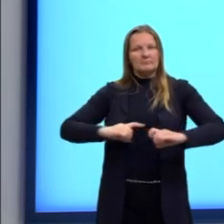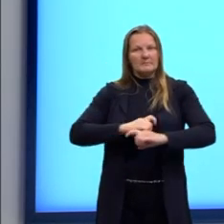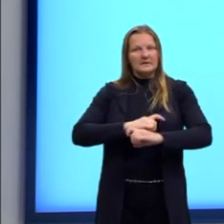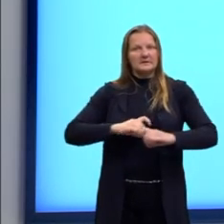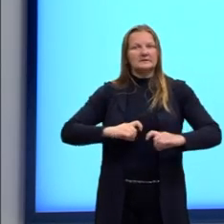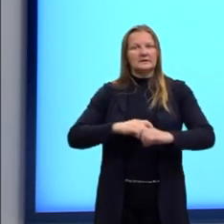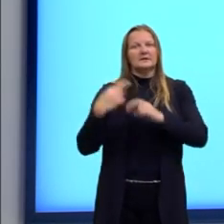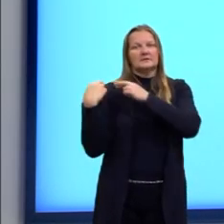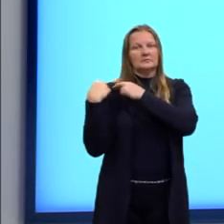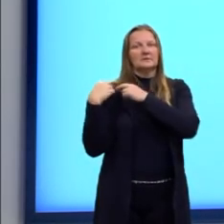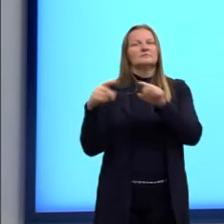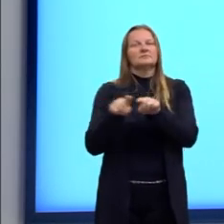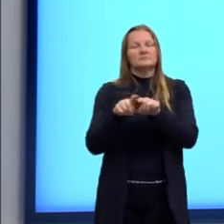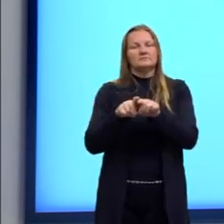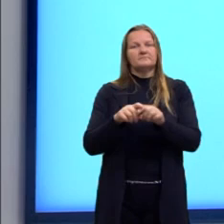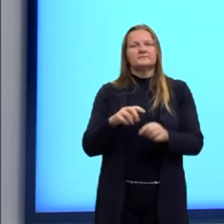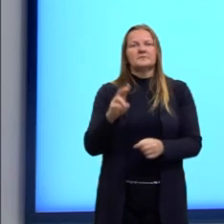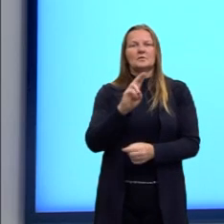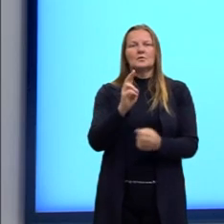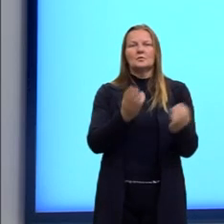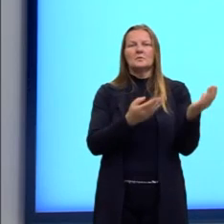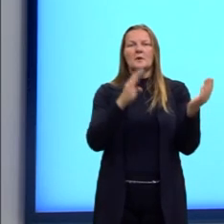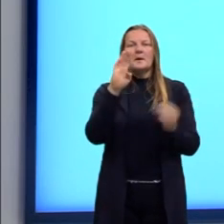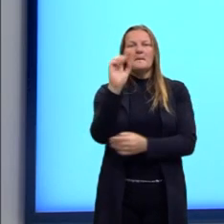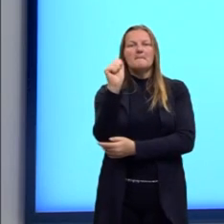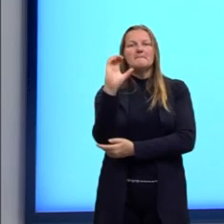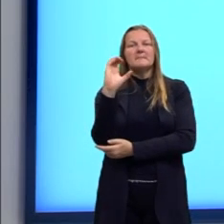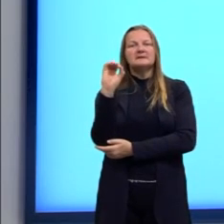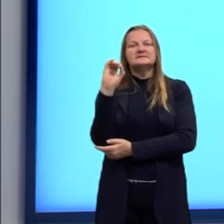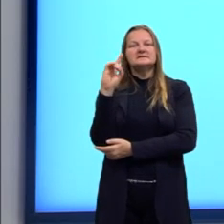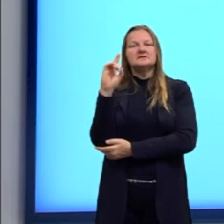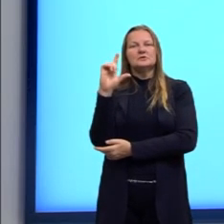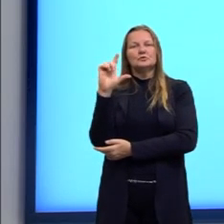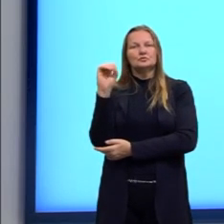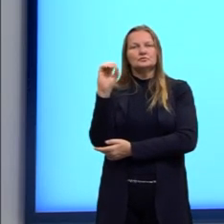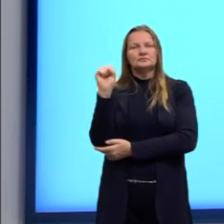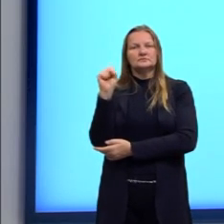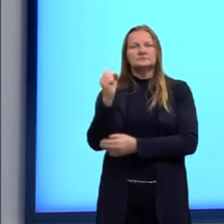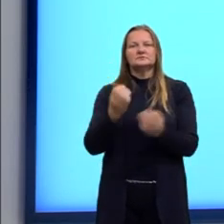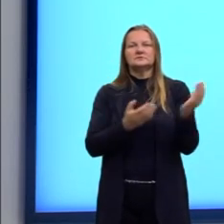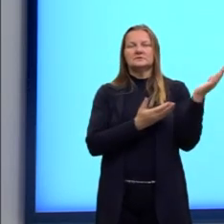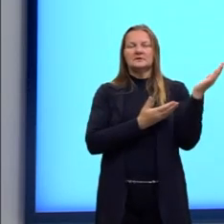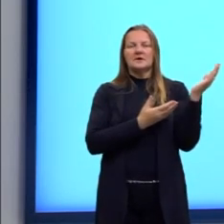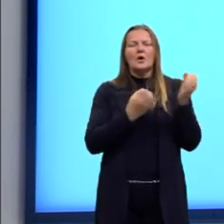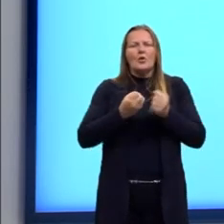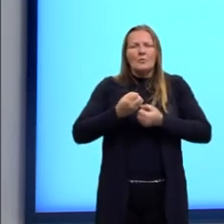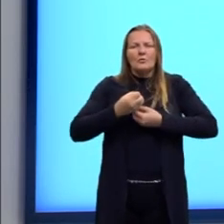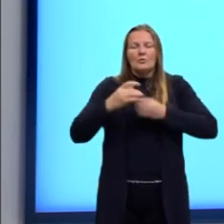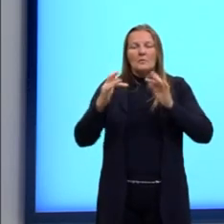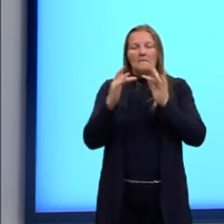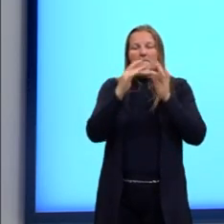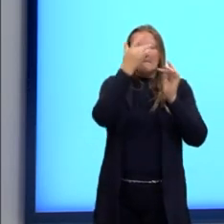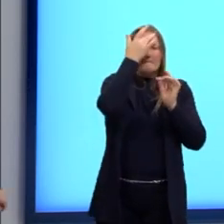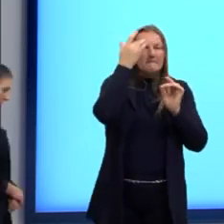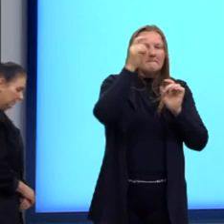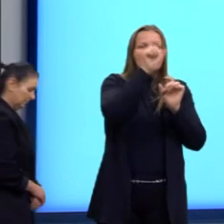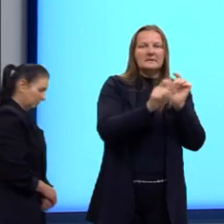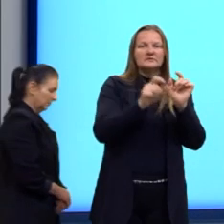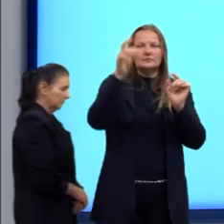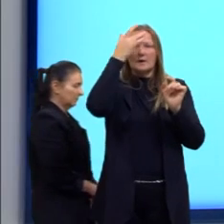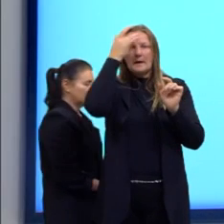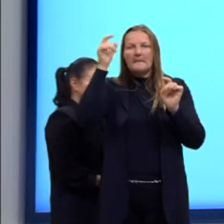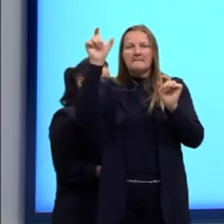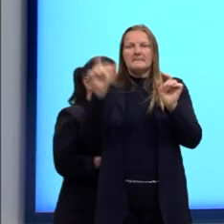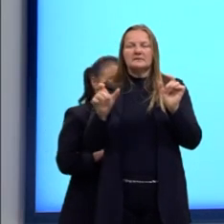tuberculosis, que é também chamado de bacilo de Koch. A transmissão, então, da tuberculose, ela se dá